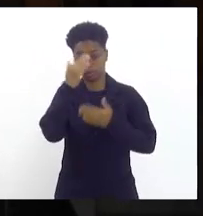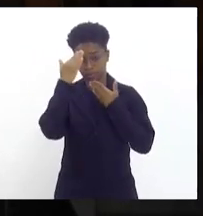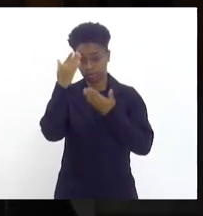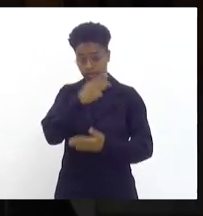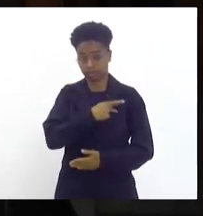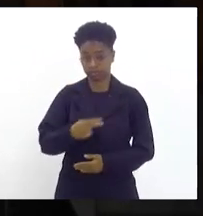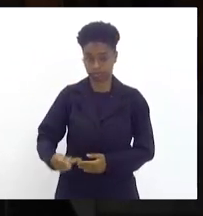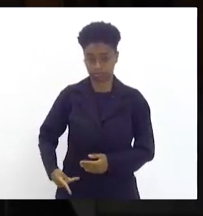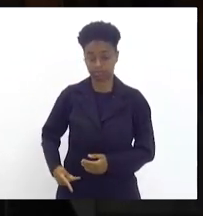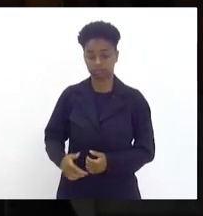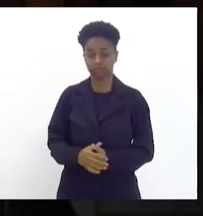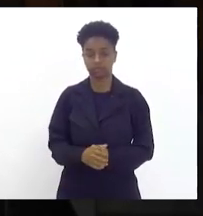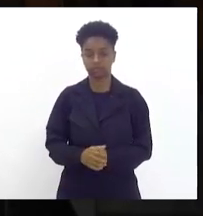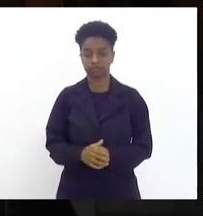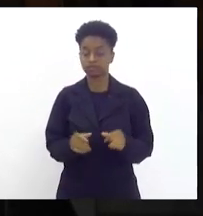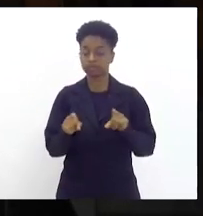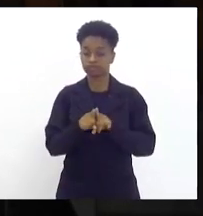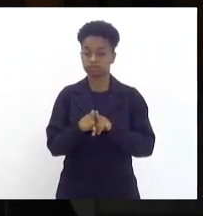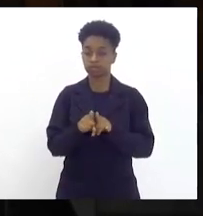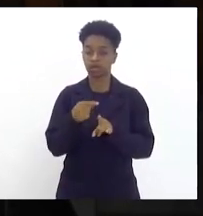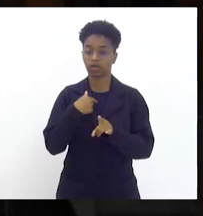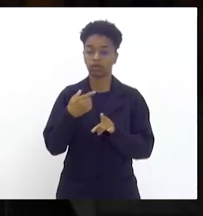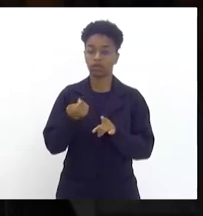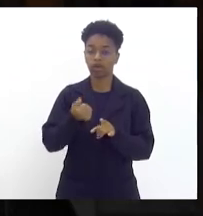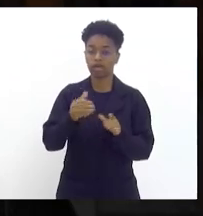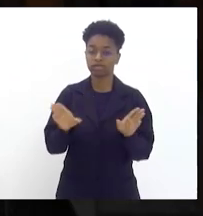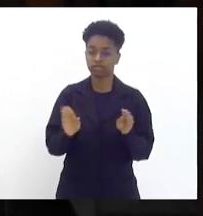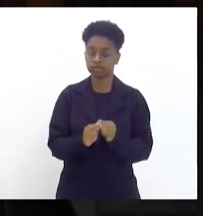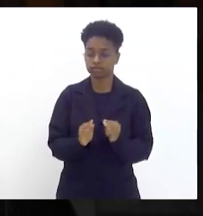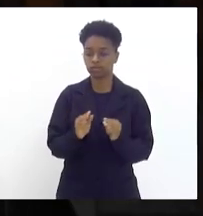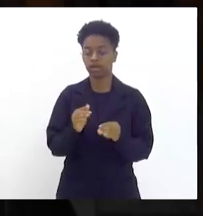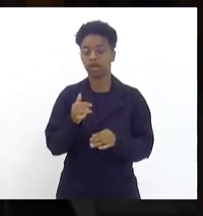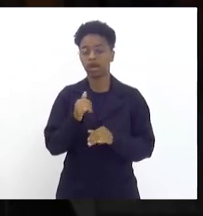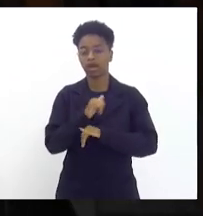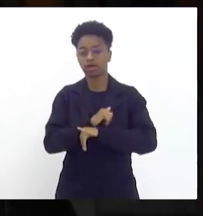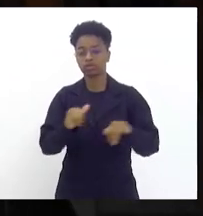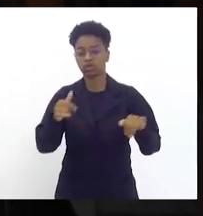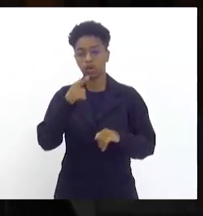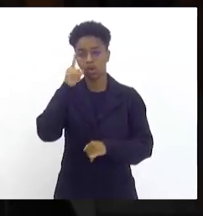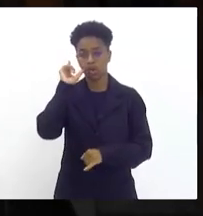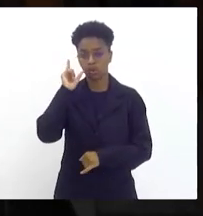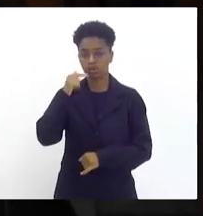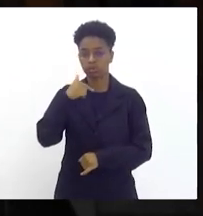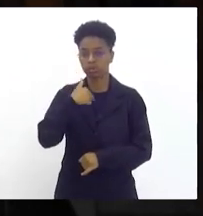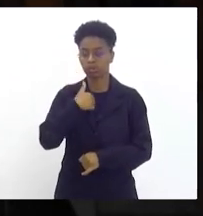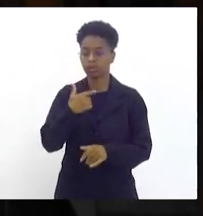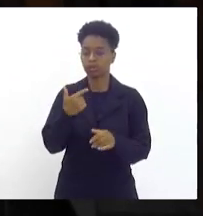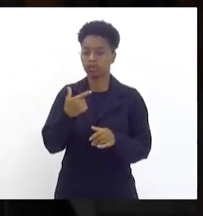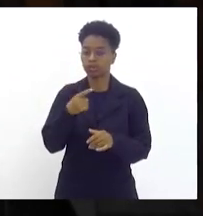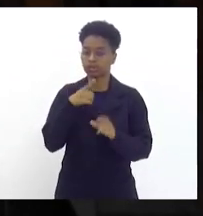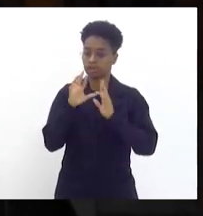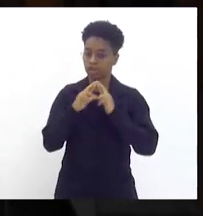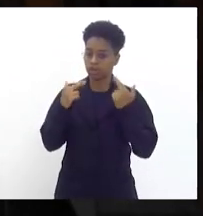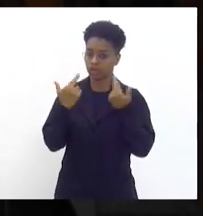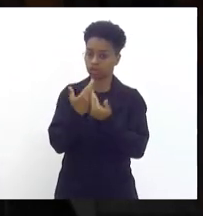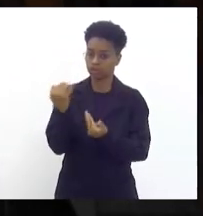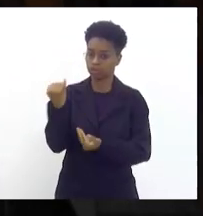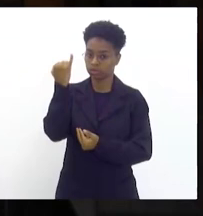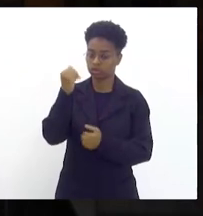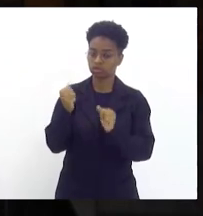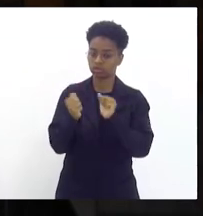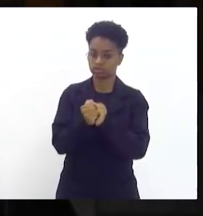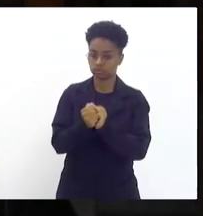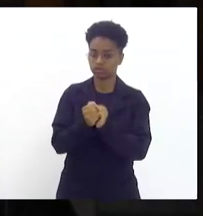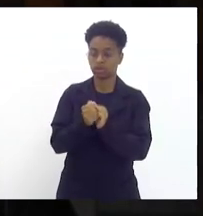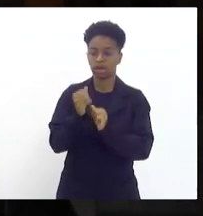presidente queria aqui para concluir reforçar que ontem tive uma importante reunião com o governador Cláudio Castro junto com o